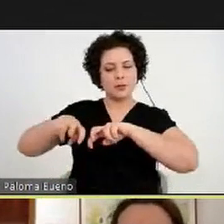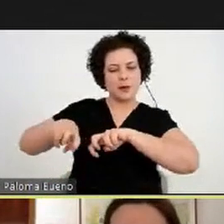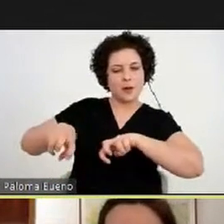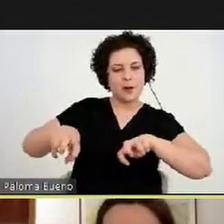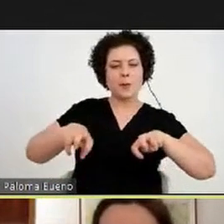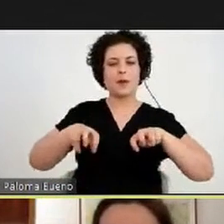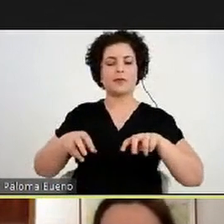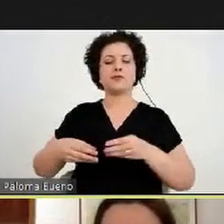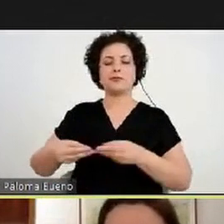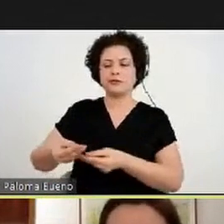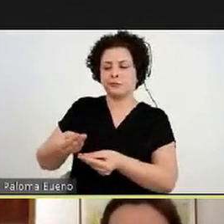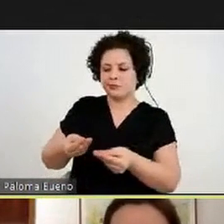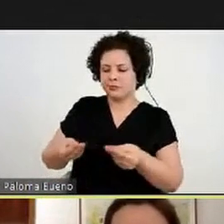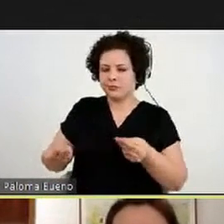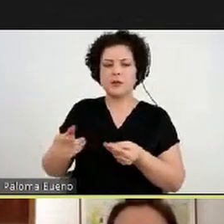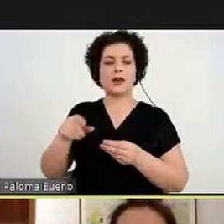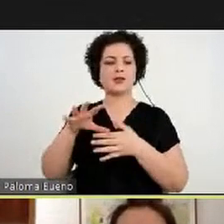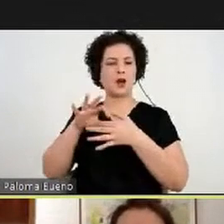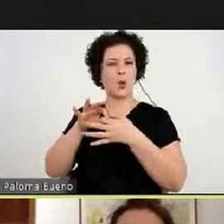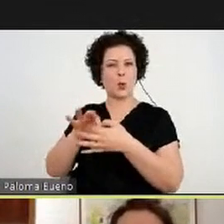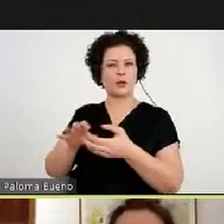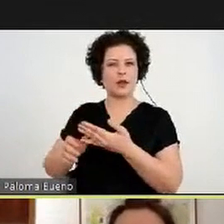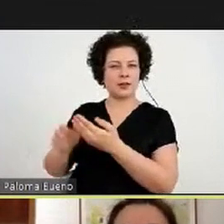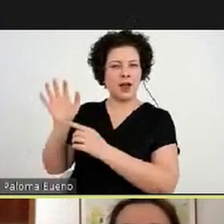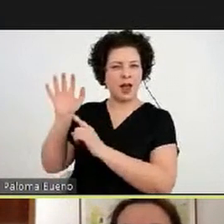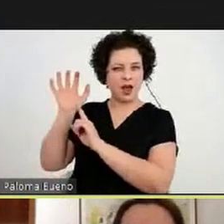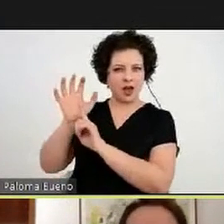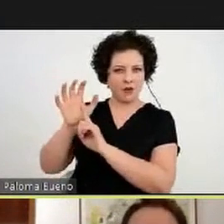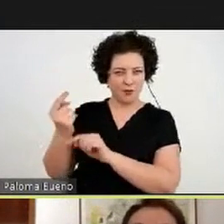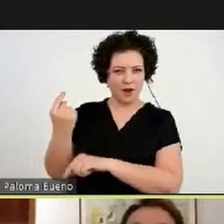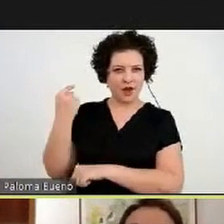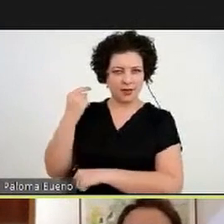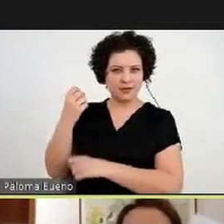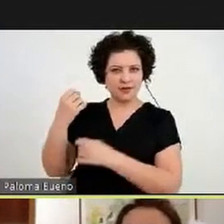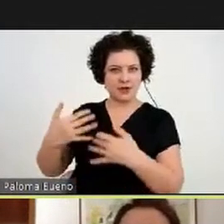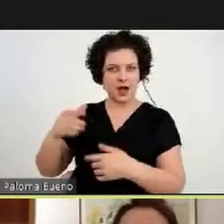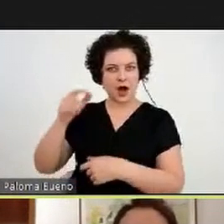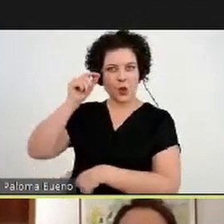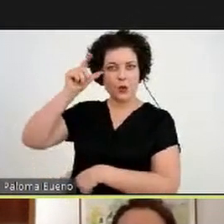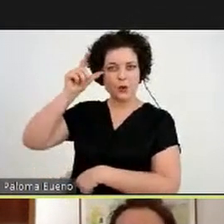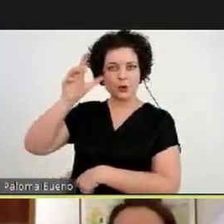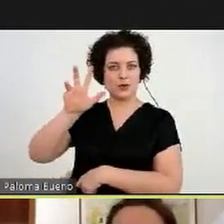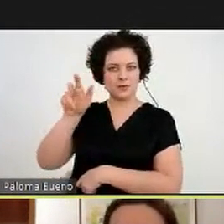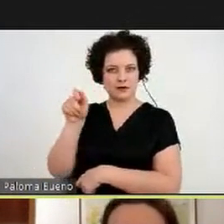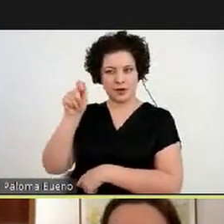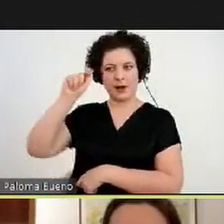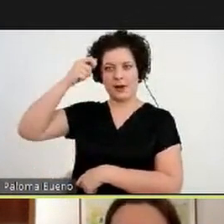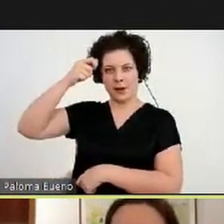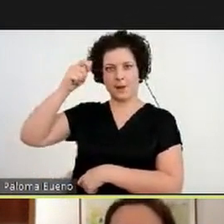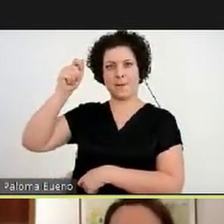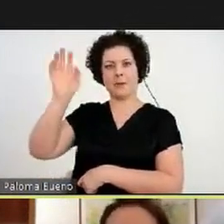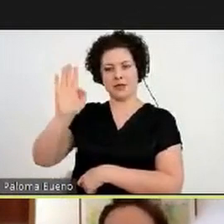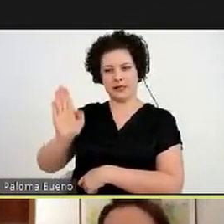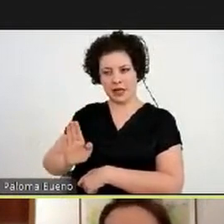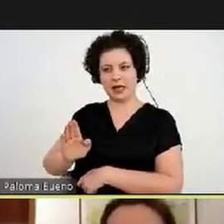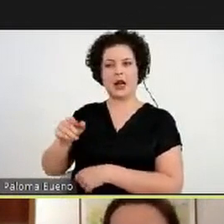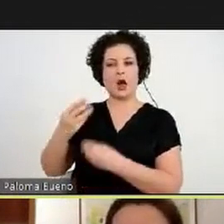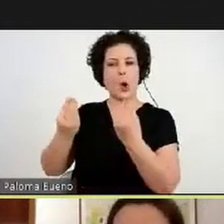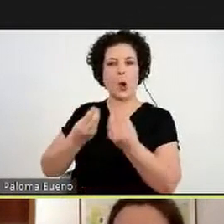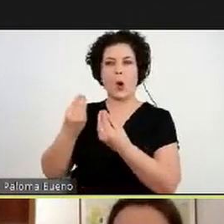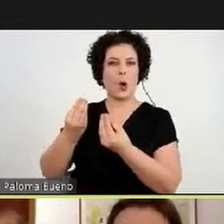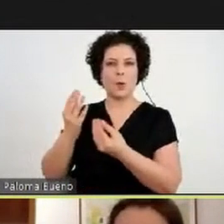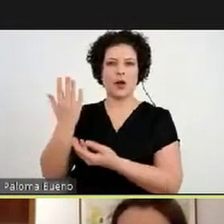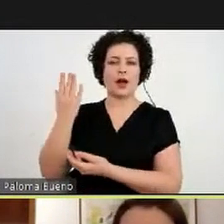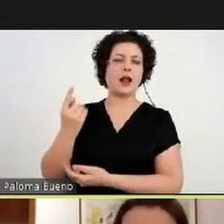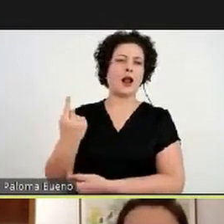contexto que eu estava dizendo para vocês das influências da cultura afro-brasileira e como tudo isso aconteceu